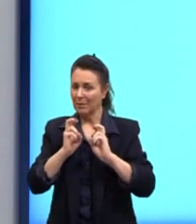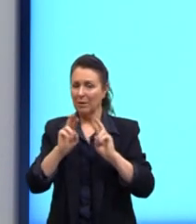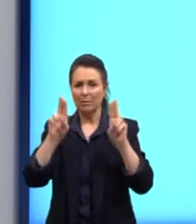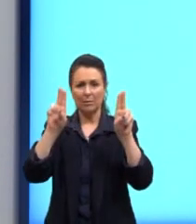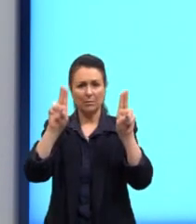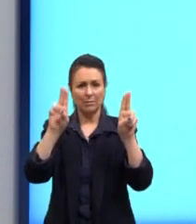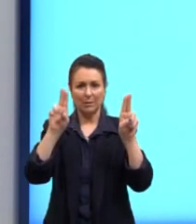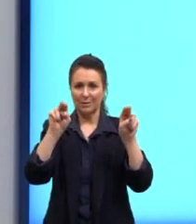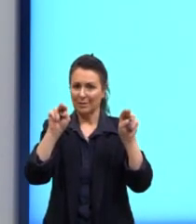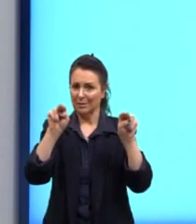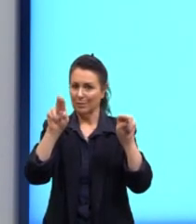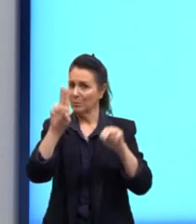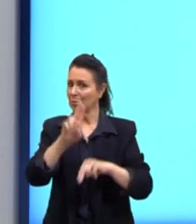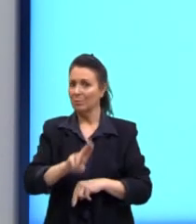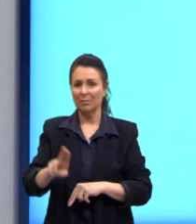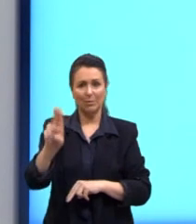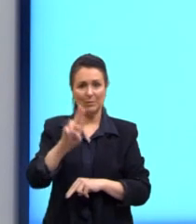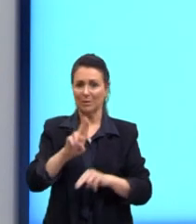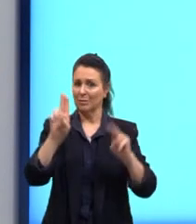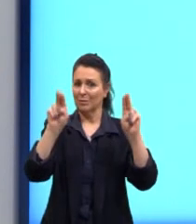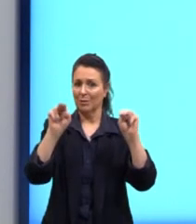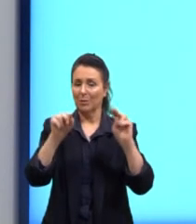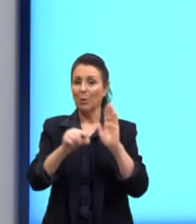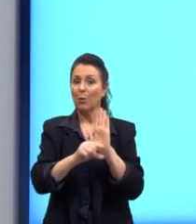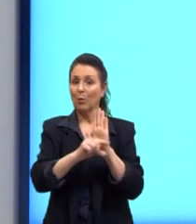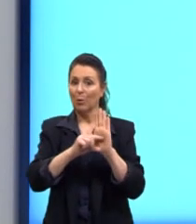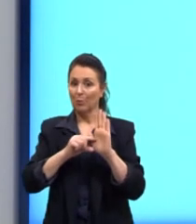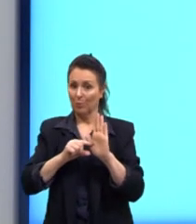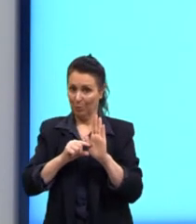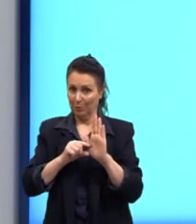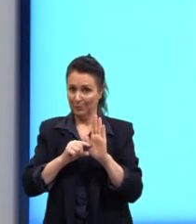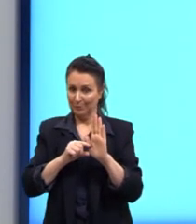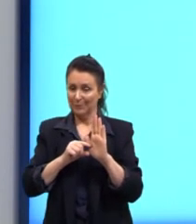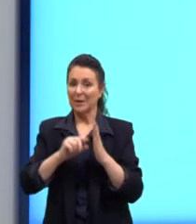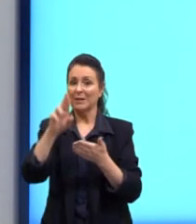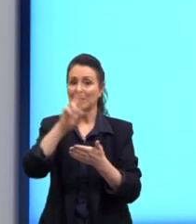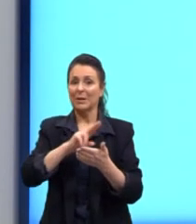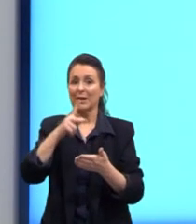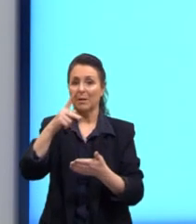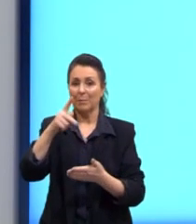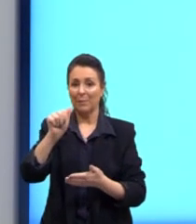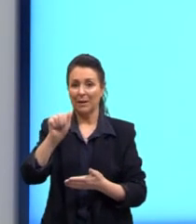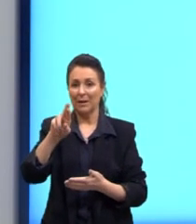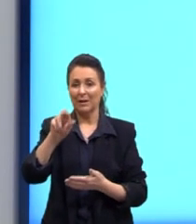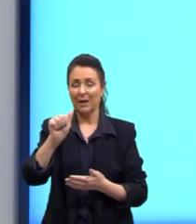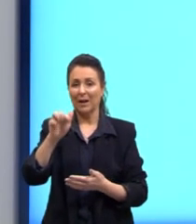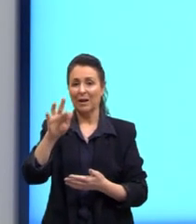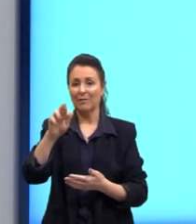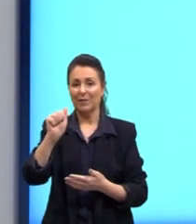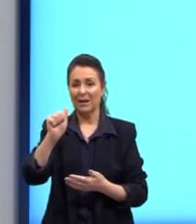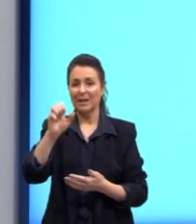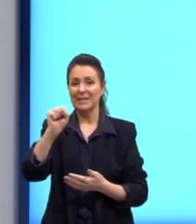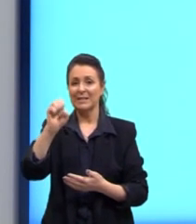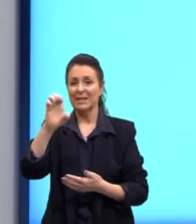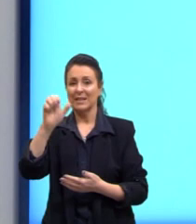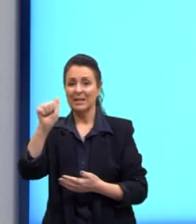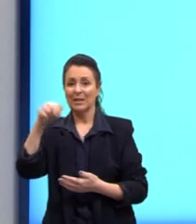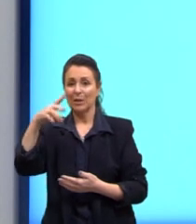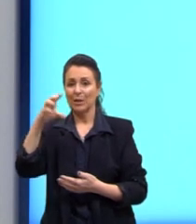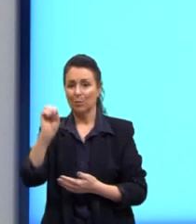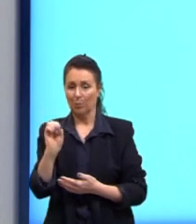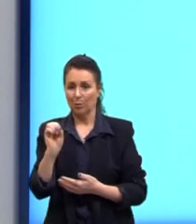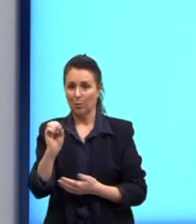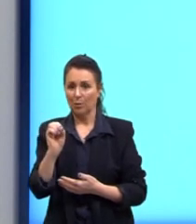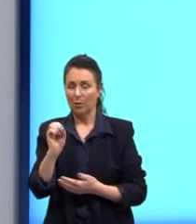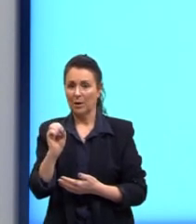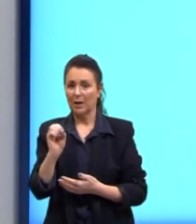com as aspas. O autor aqui da redação, ele está parafraseando, ele está usando uma forma de